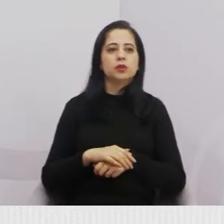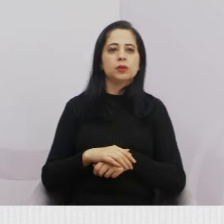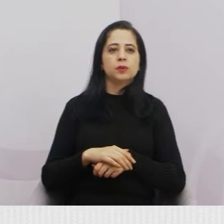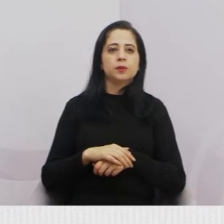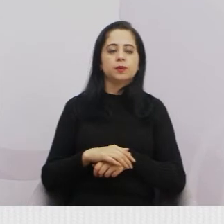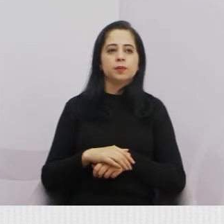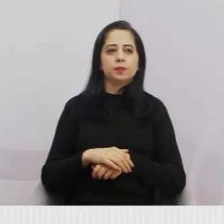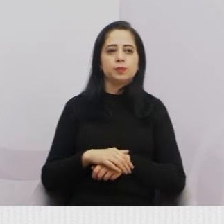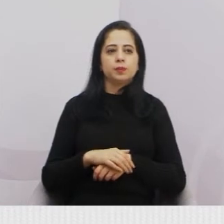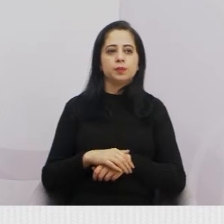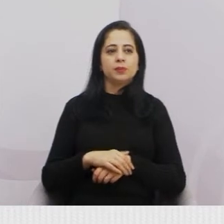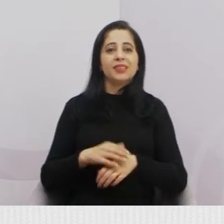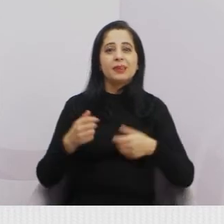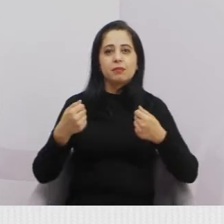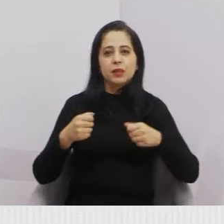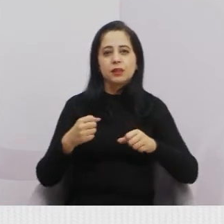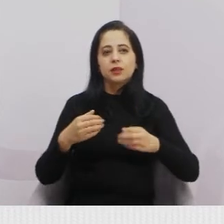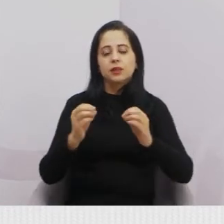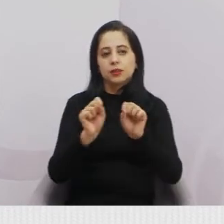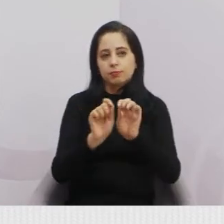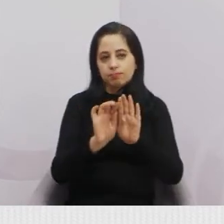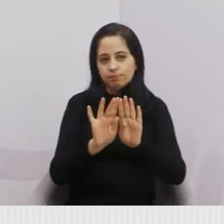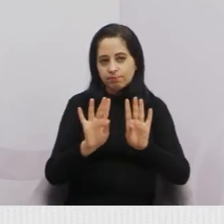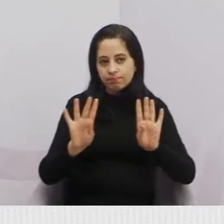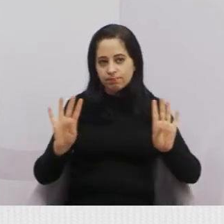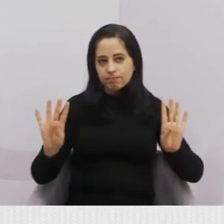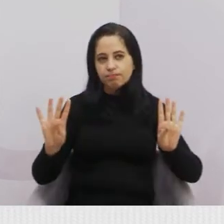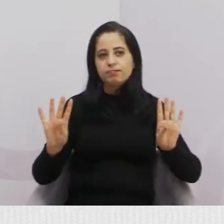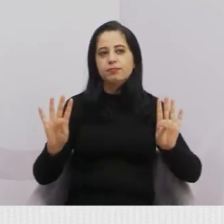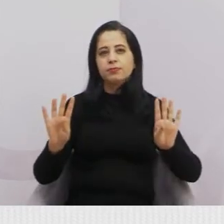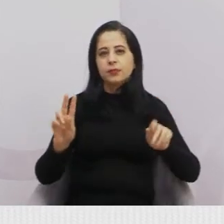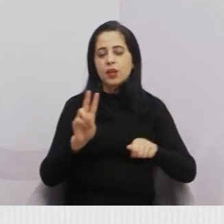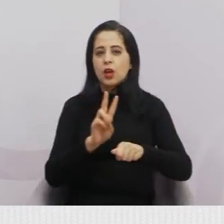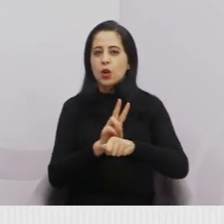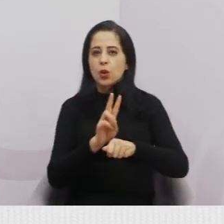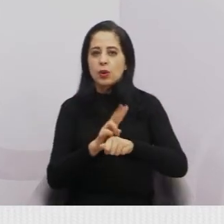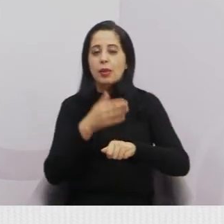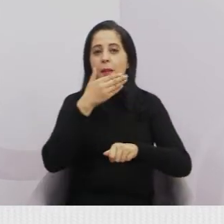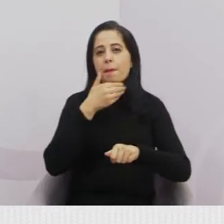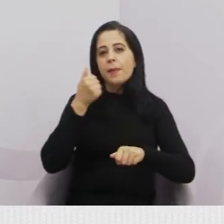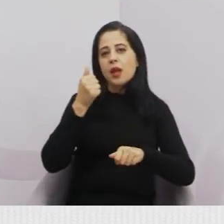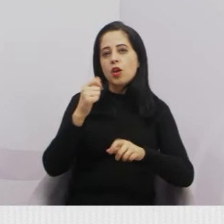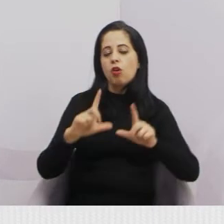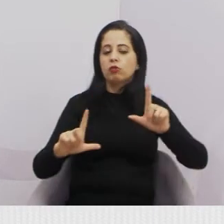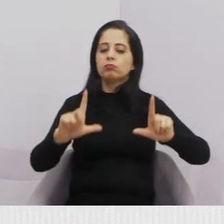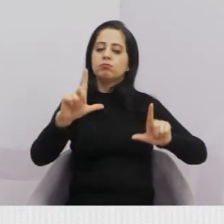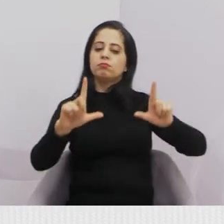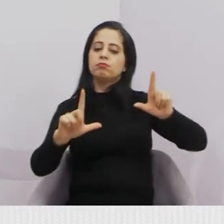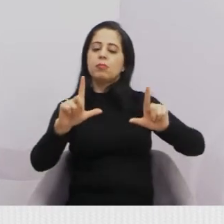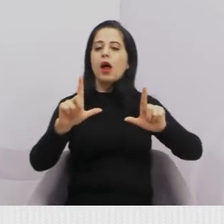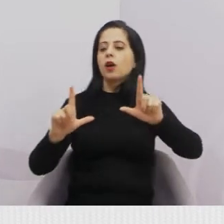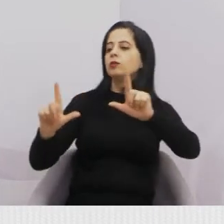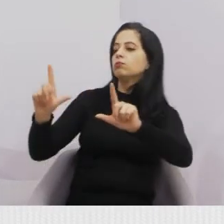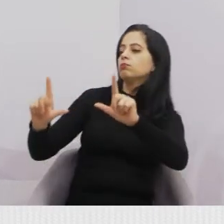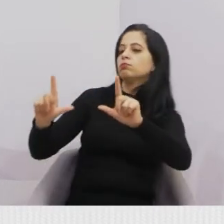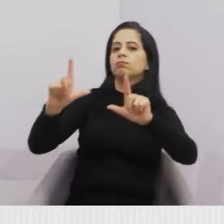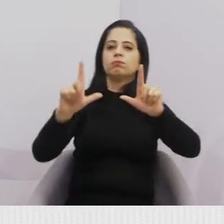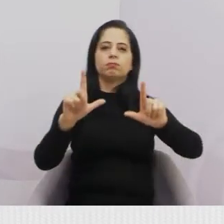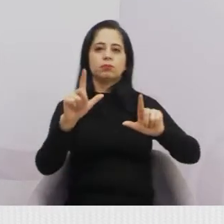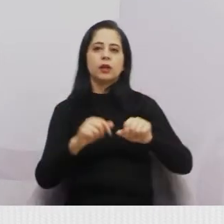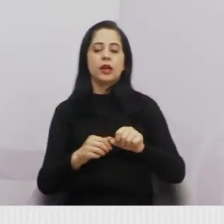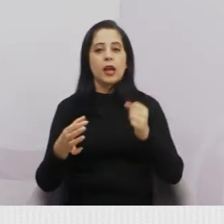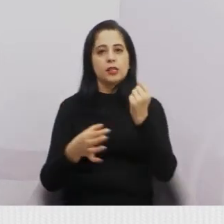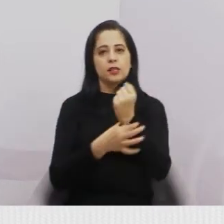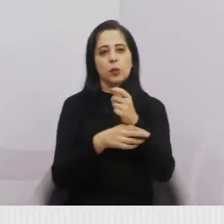que coloque ali os guarda-reios e também a melhorar a sinalização, no sentido da maior segurança à